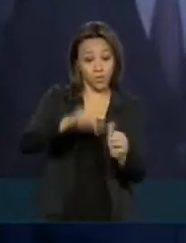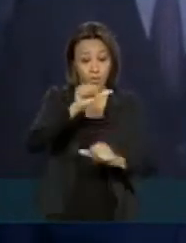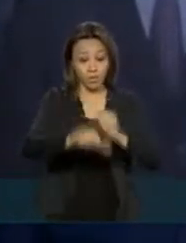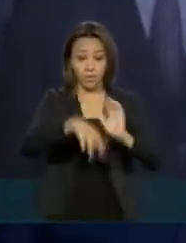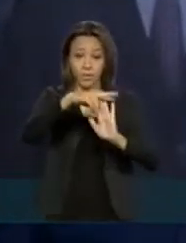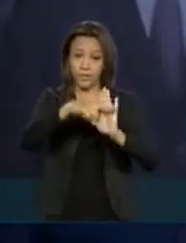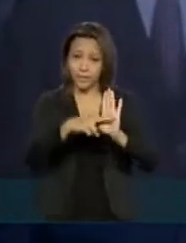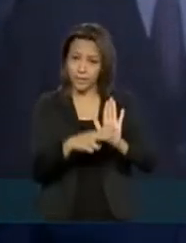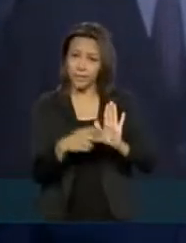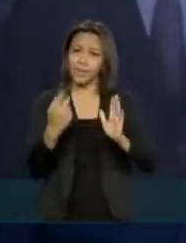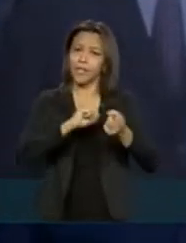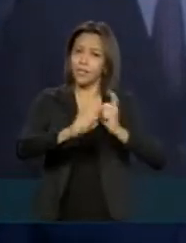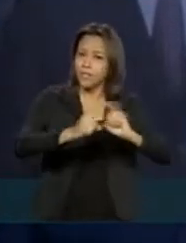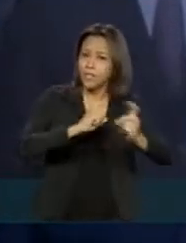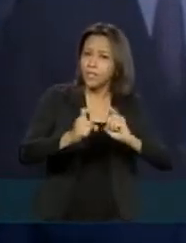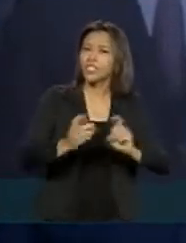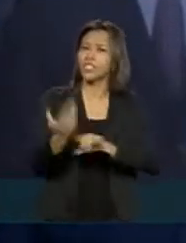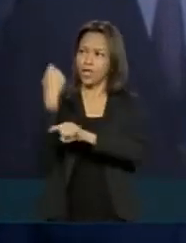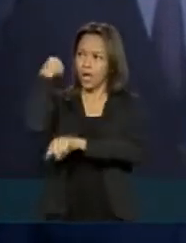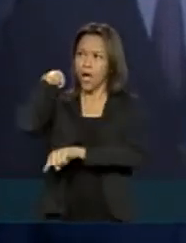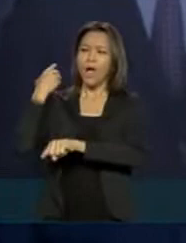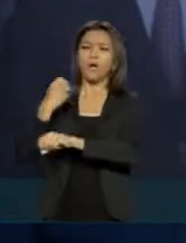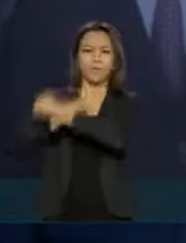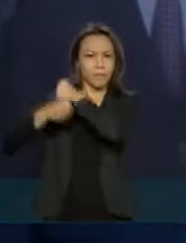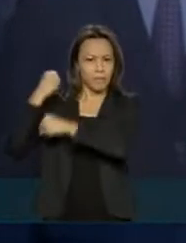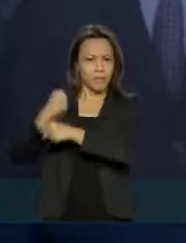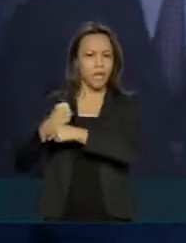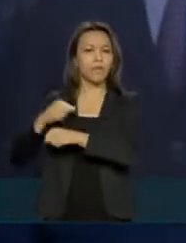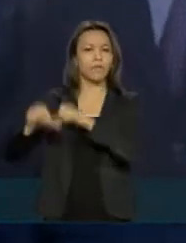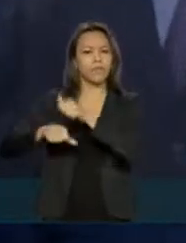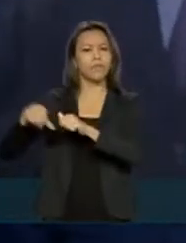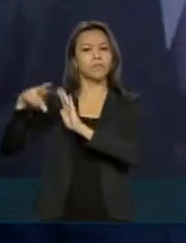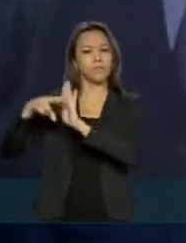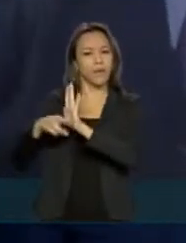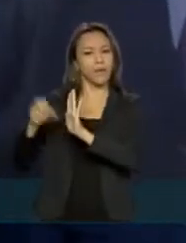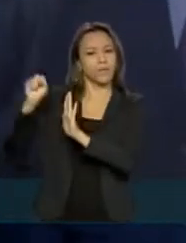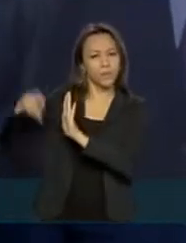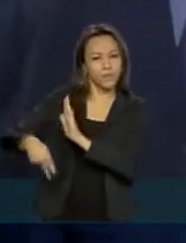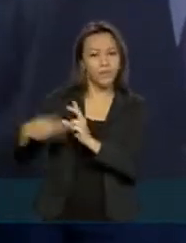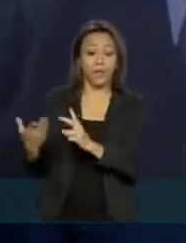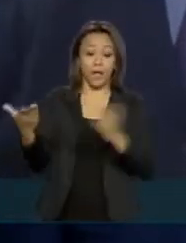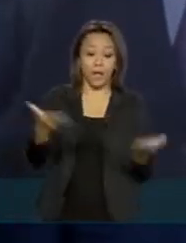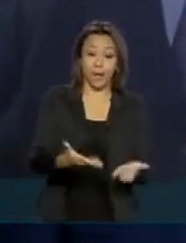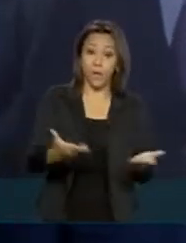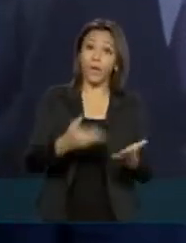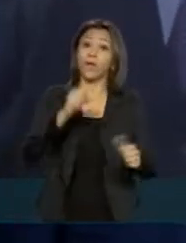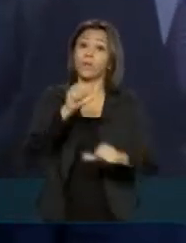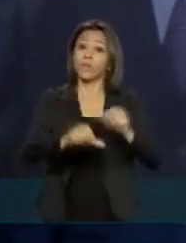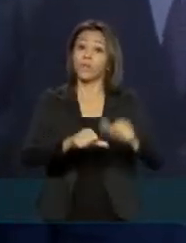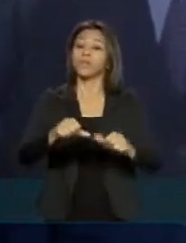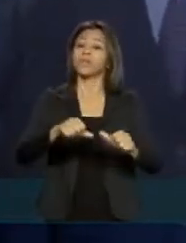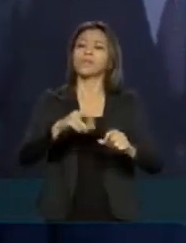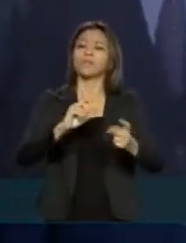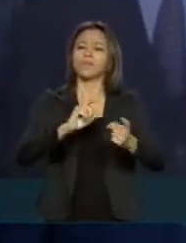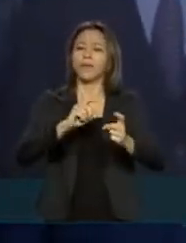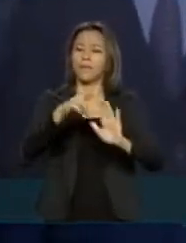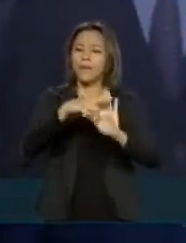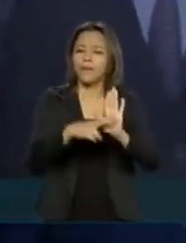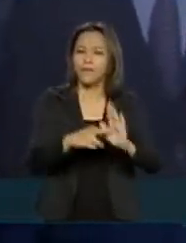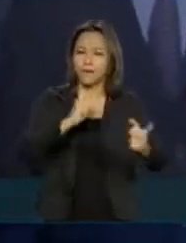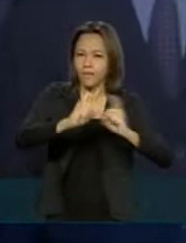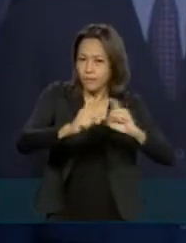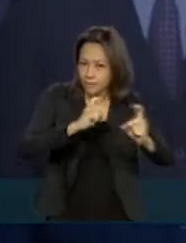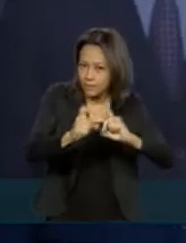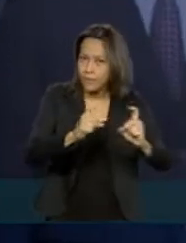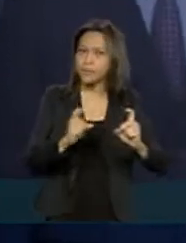iniciou o ano passado com a reforma da Previdência, agora dá sequência com a reforma administrativa. E vamos tocar outras